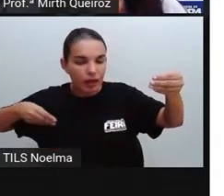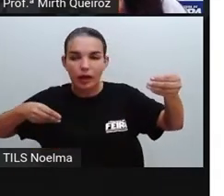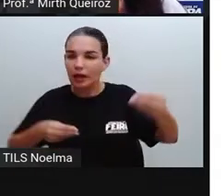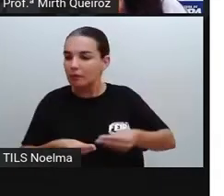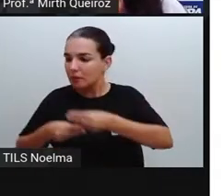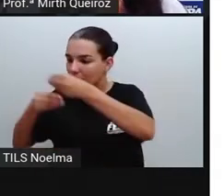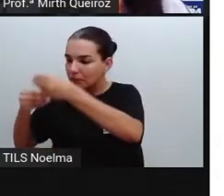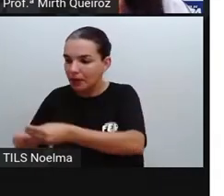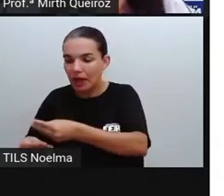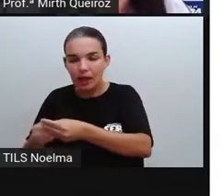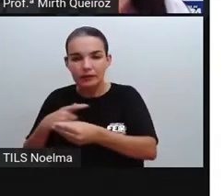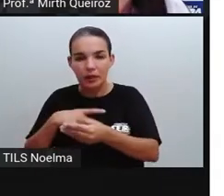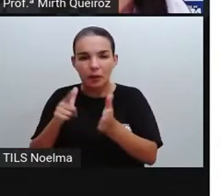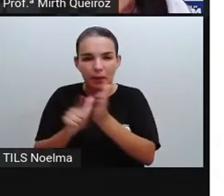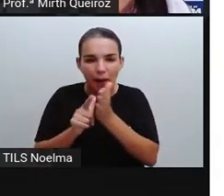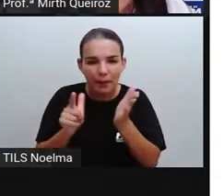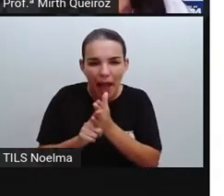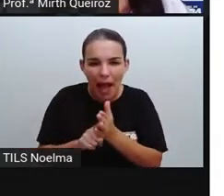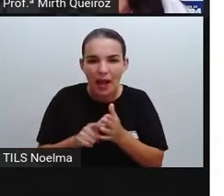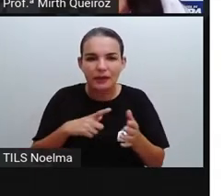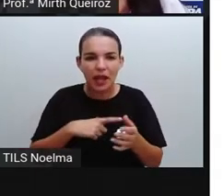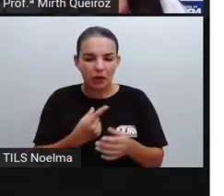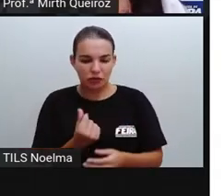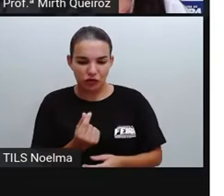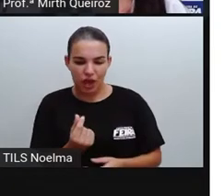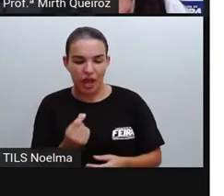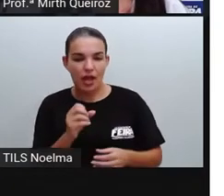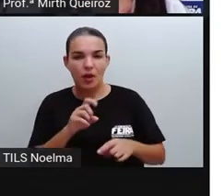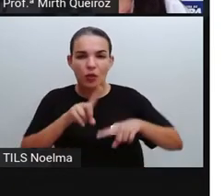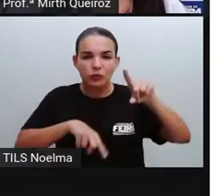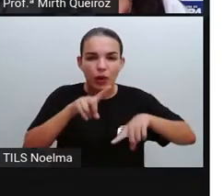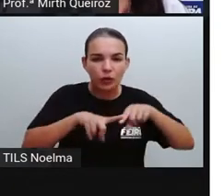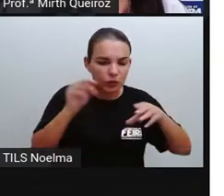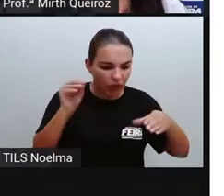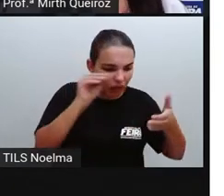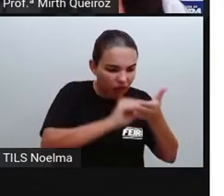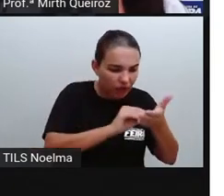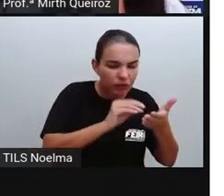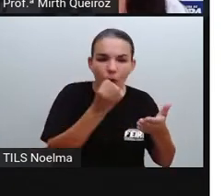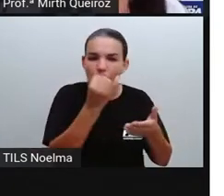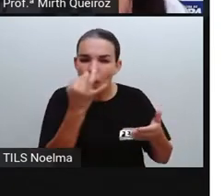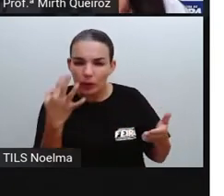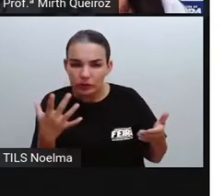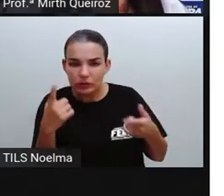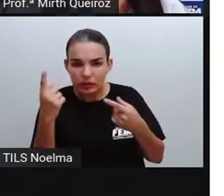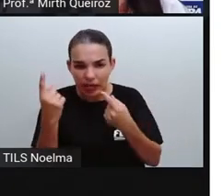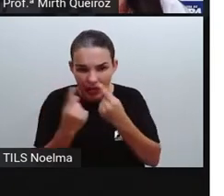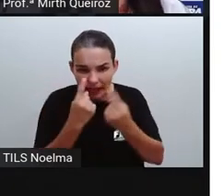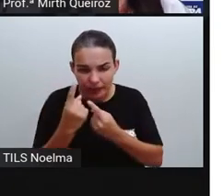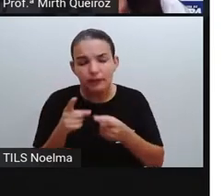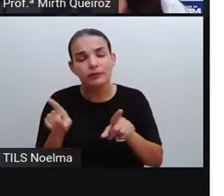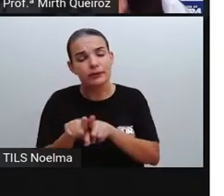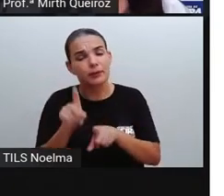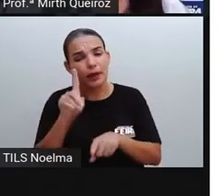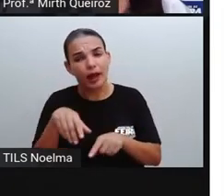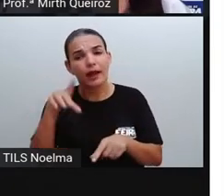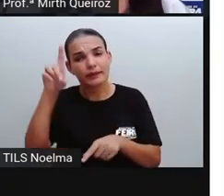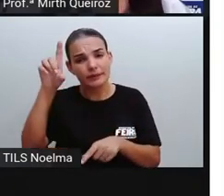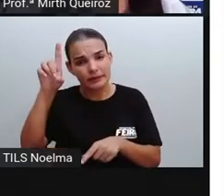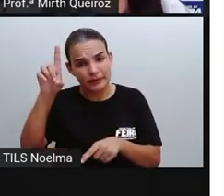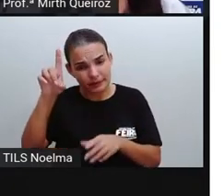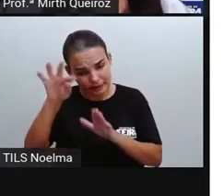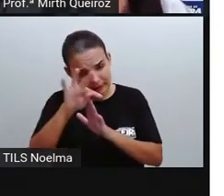entrega-se aquele cuponzinho onde tem o valor dos produtos, né? O valor total. É um tipo de gênero textual